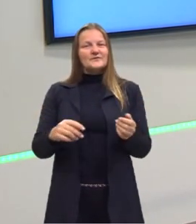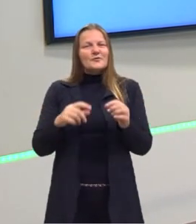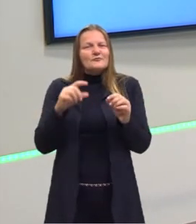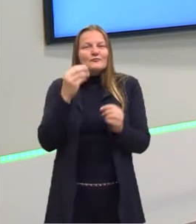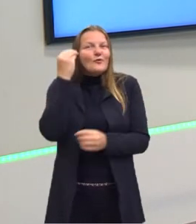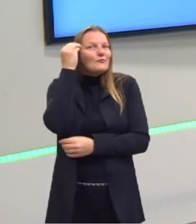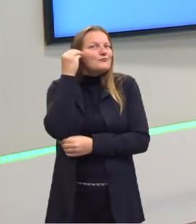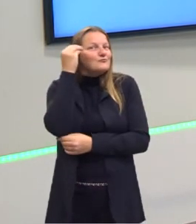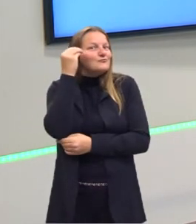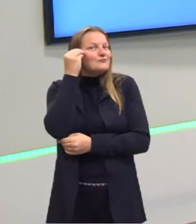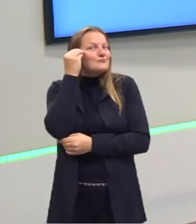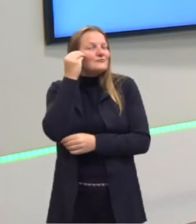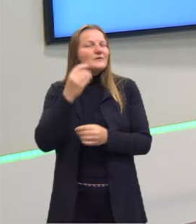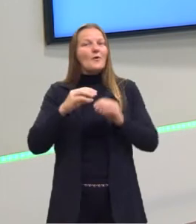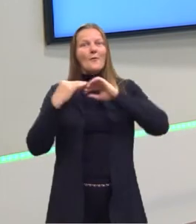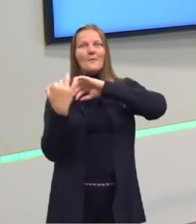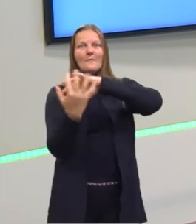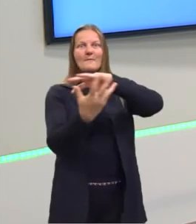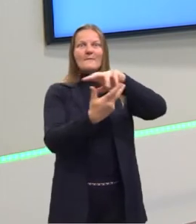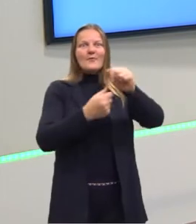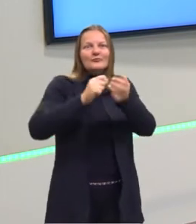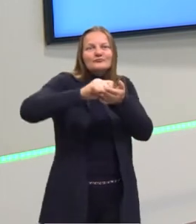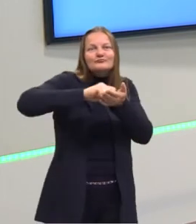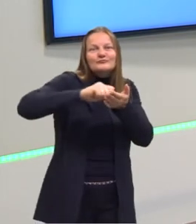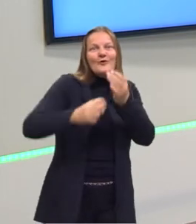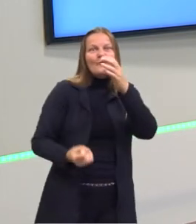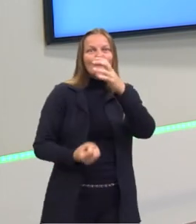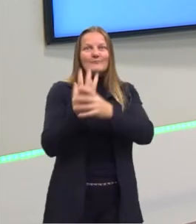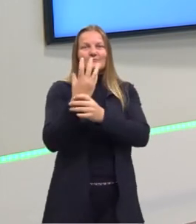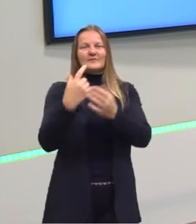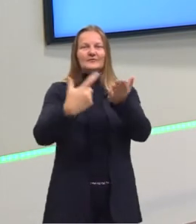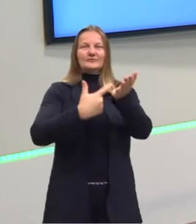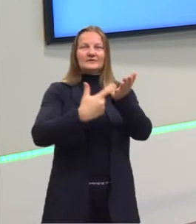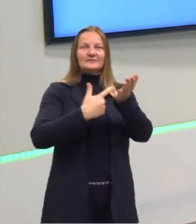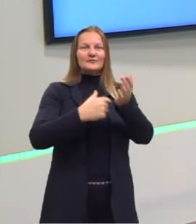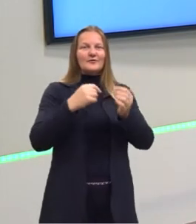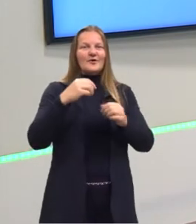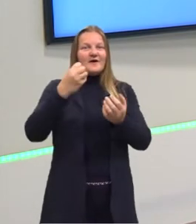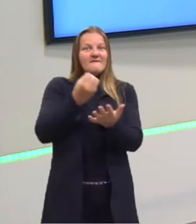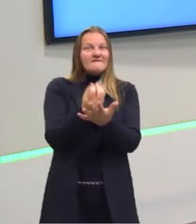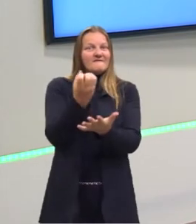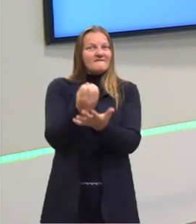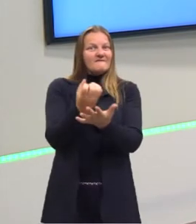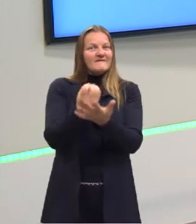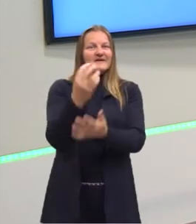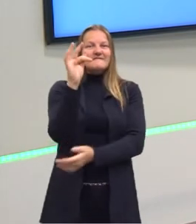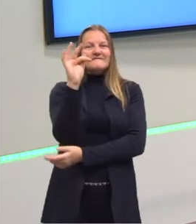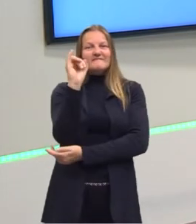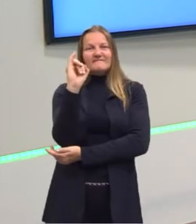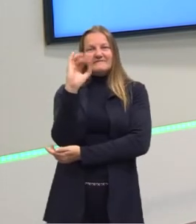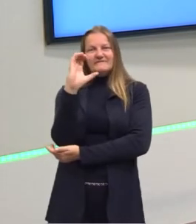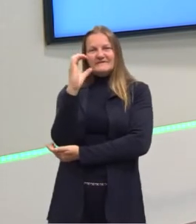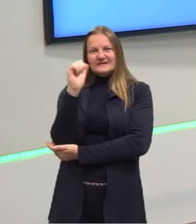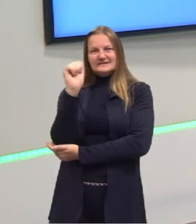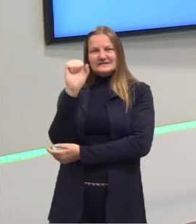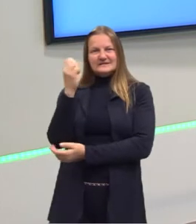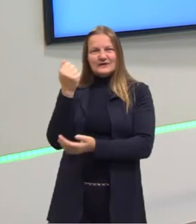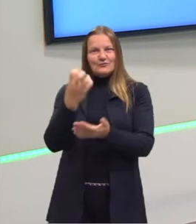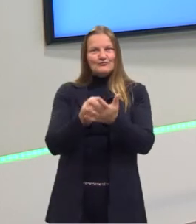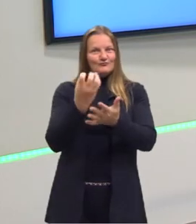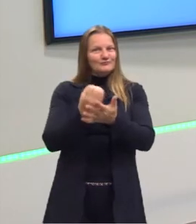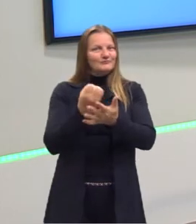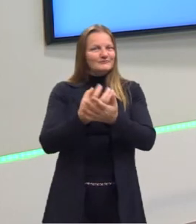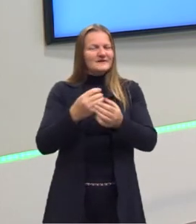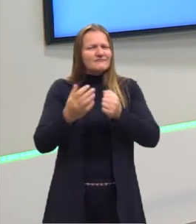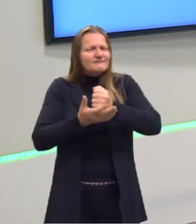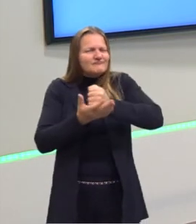pequeno experimento do mundo no qual ele está ali criando de maneira fictícia, mas está sempre embasado